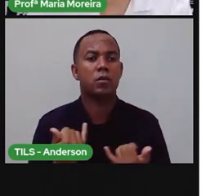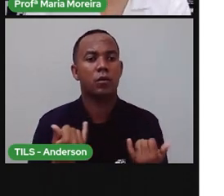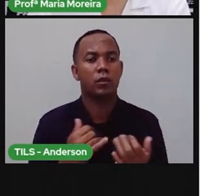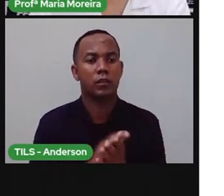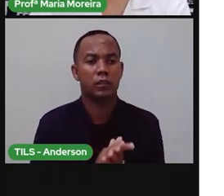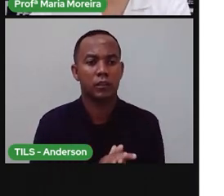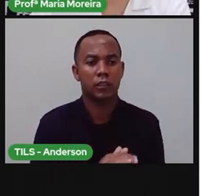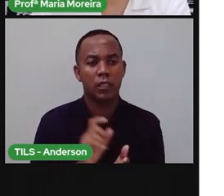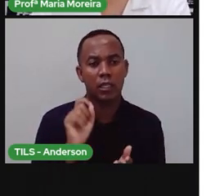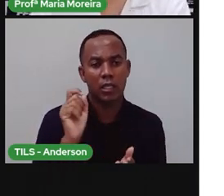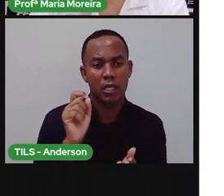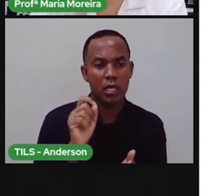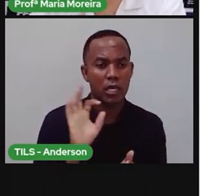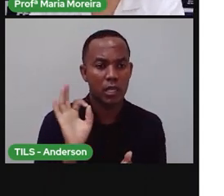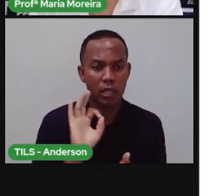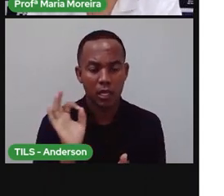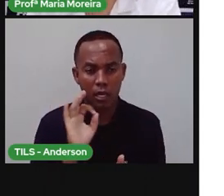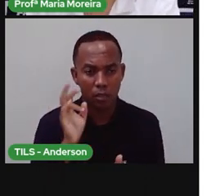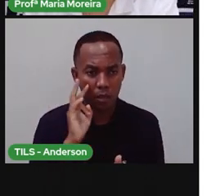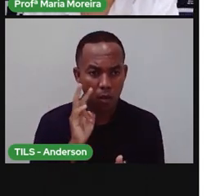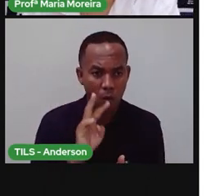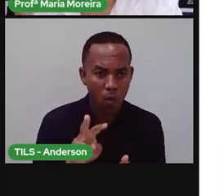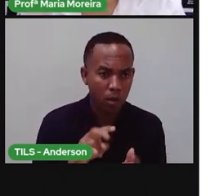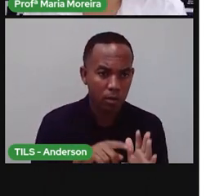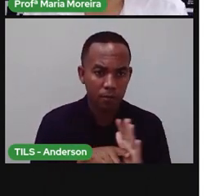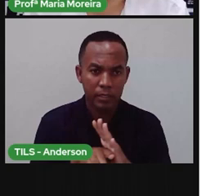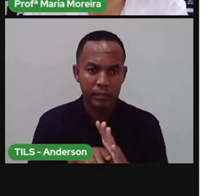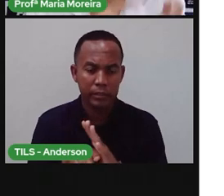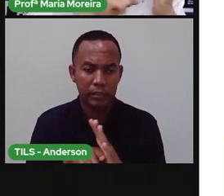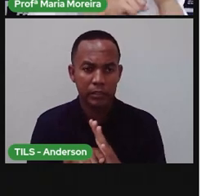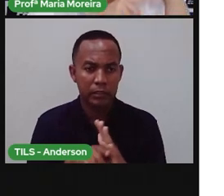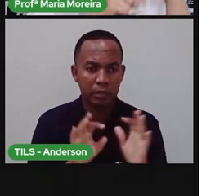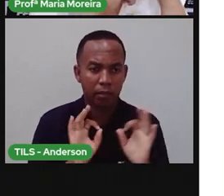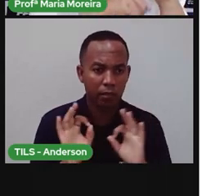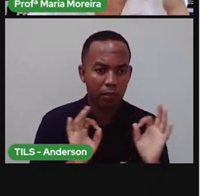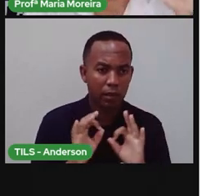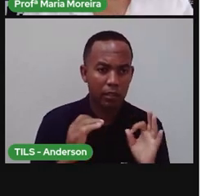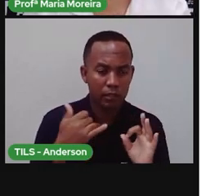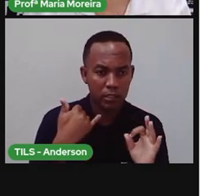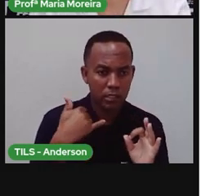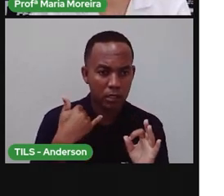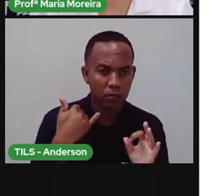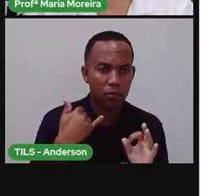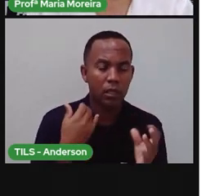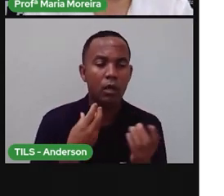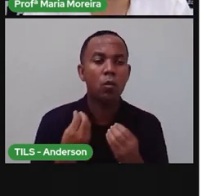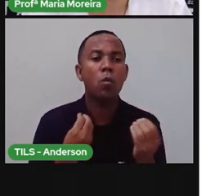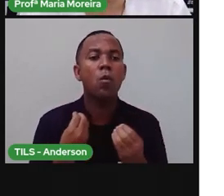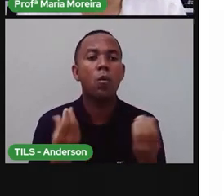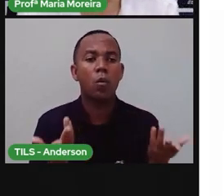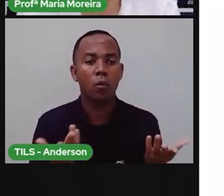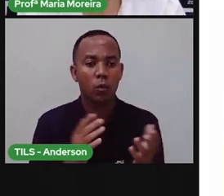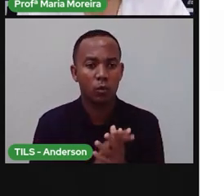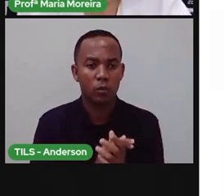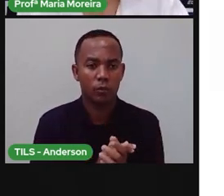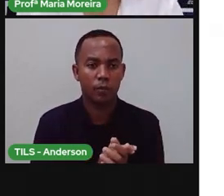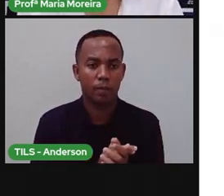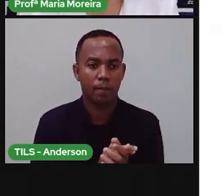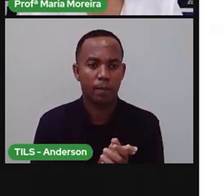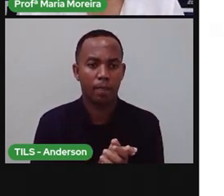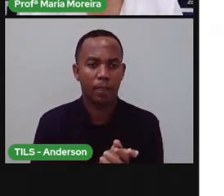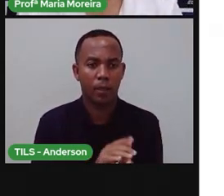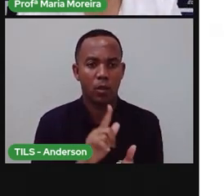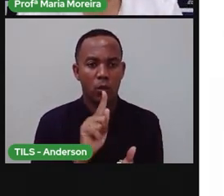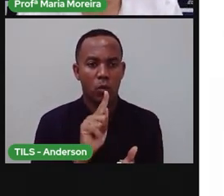E quem não olha, não descobre a informaçãozinha ali no celular, ó, baixando a tela e pesquisando. O Google,